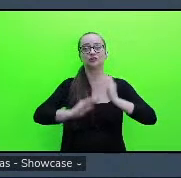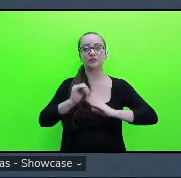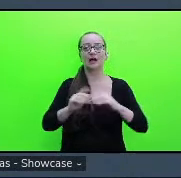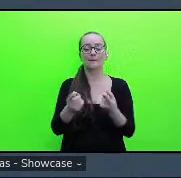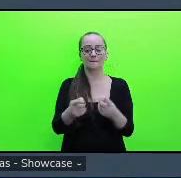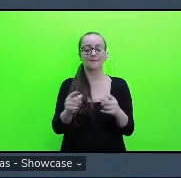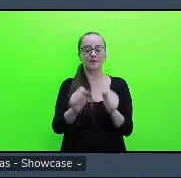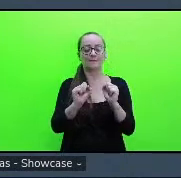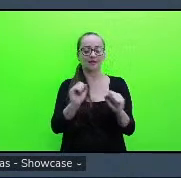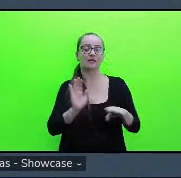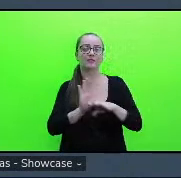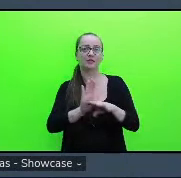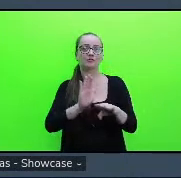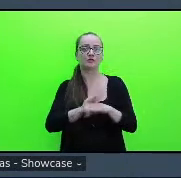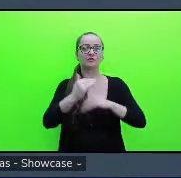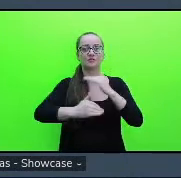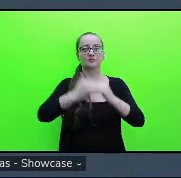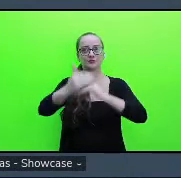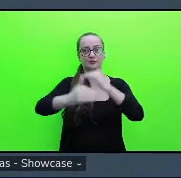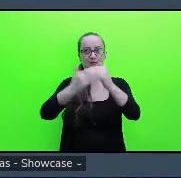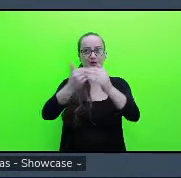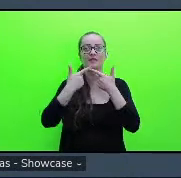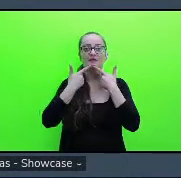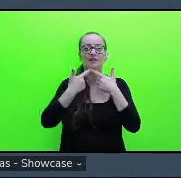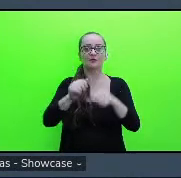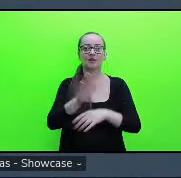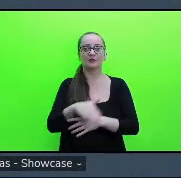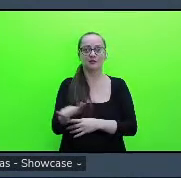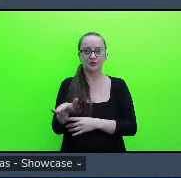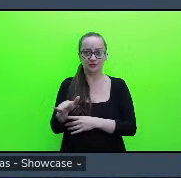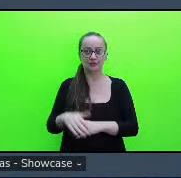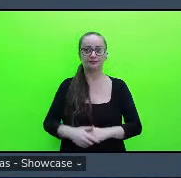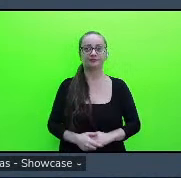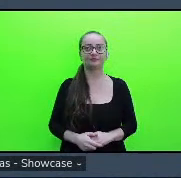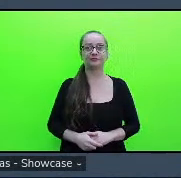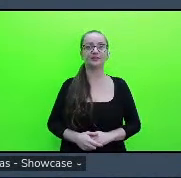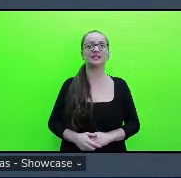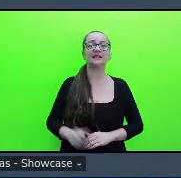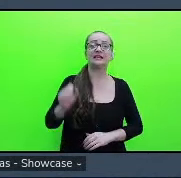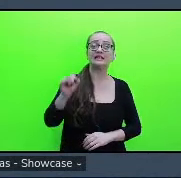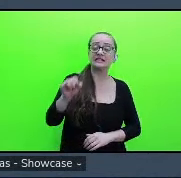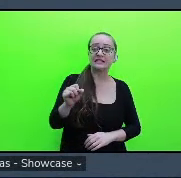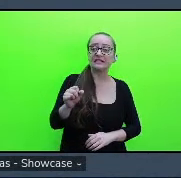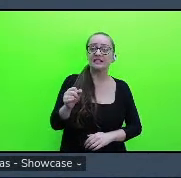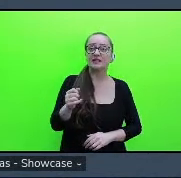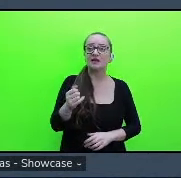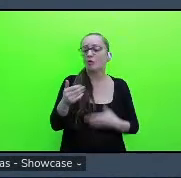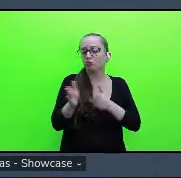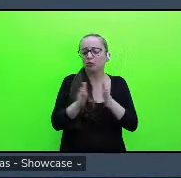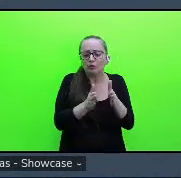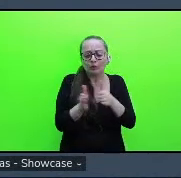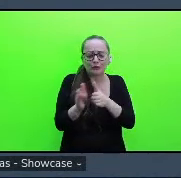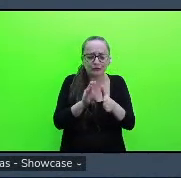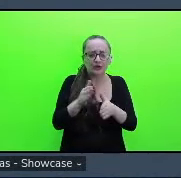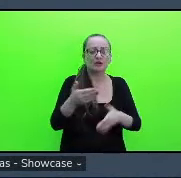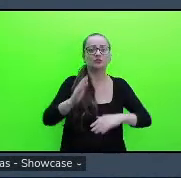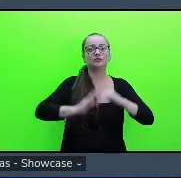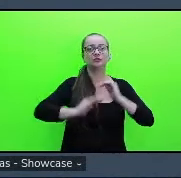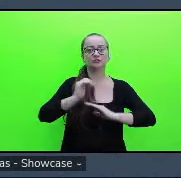auxiliar no desenvolvimento da linguagem infantil e se qualquer tipo de direcionamento dessas atividades